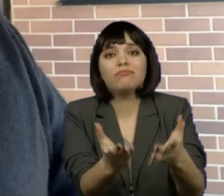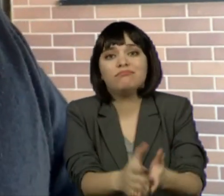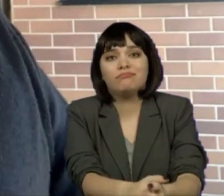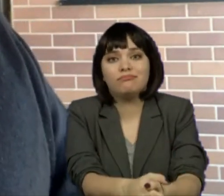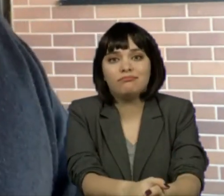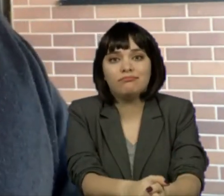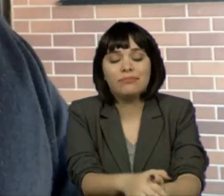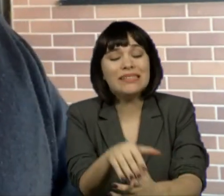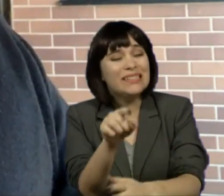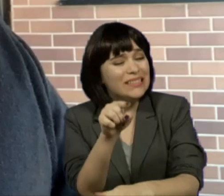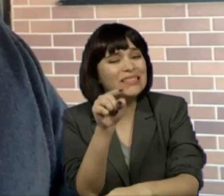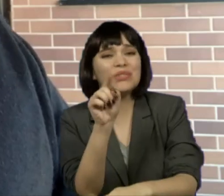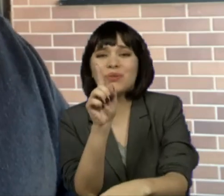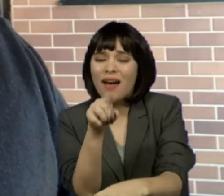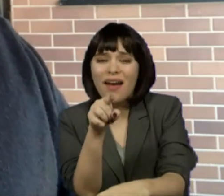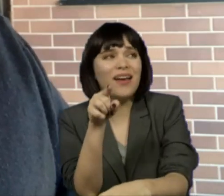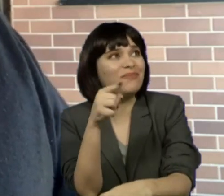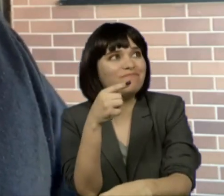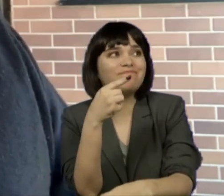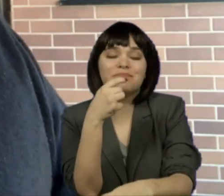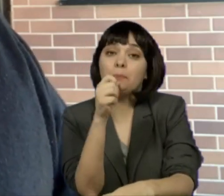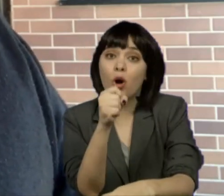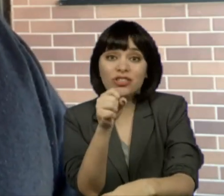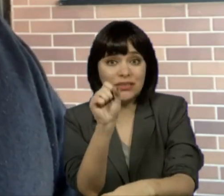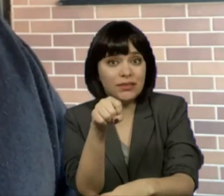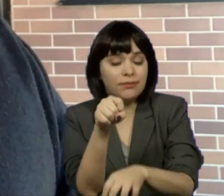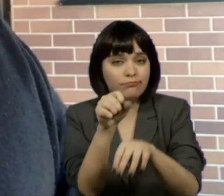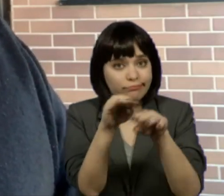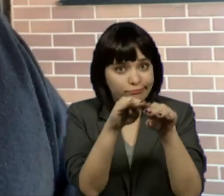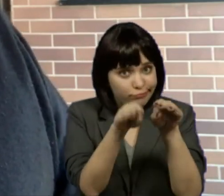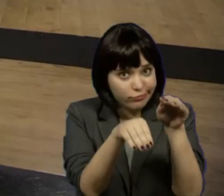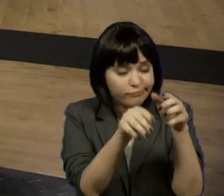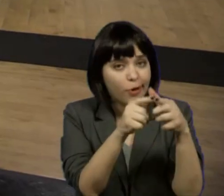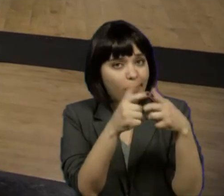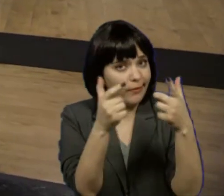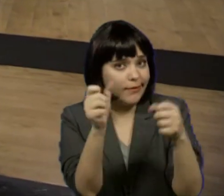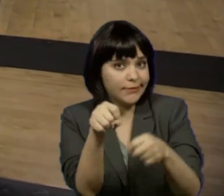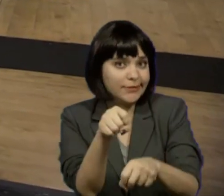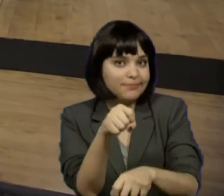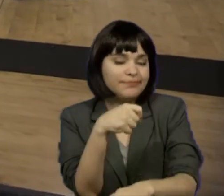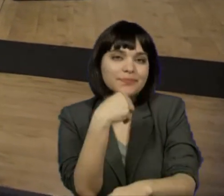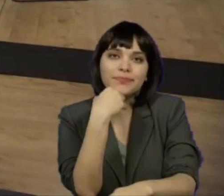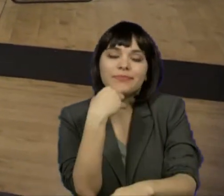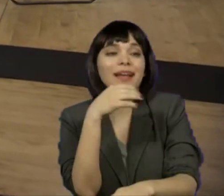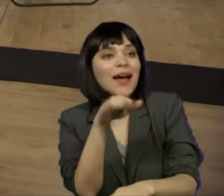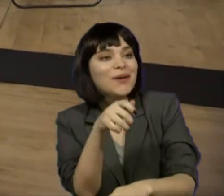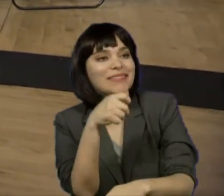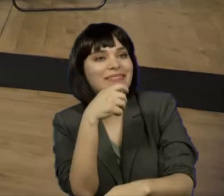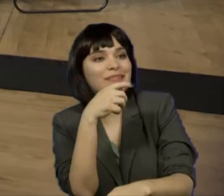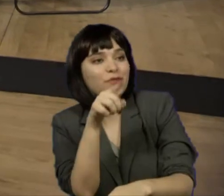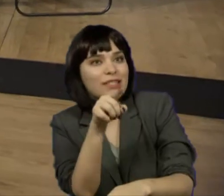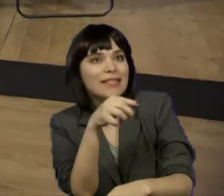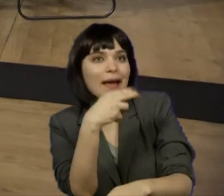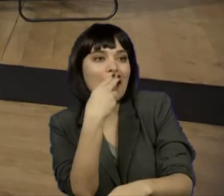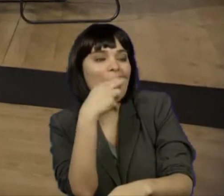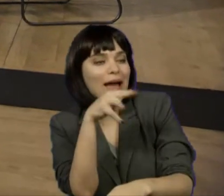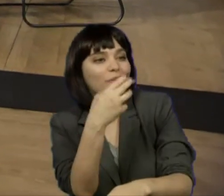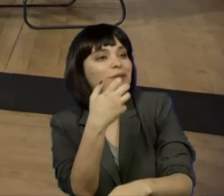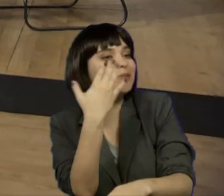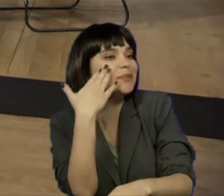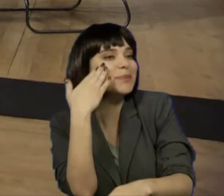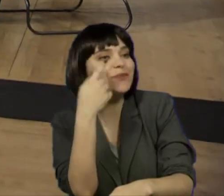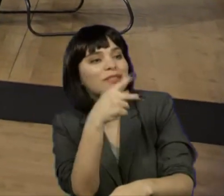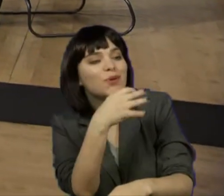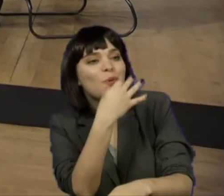fato, é uma situação que tem potencial de aumentar as desigualdades. Ali, uma palavrinha com você agora, que faz parte aqui do Núcleo de